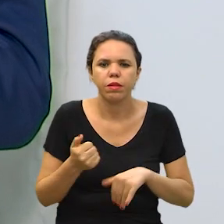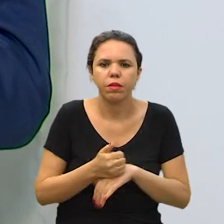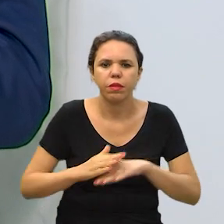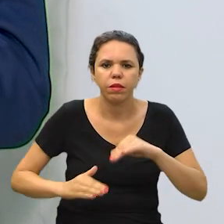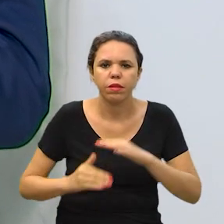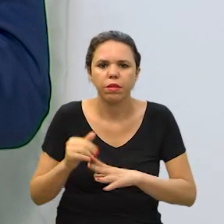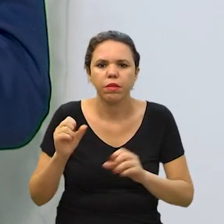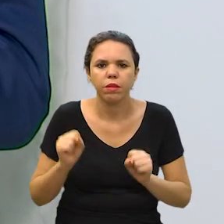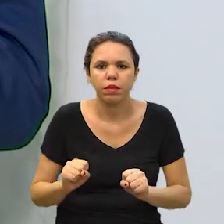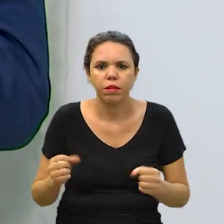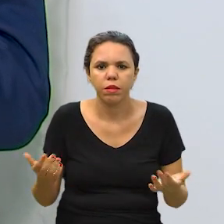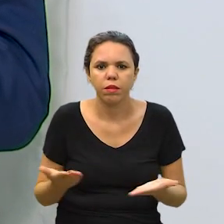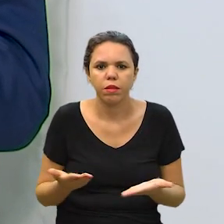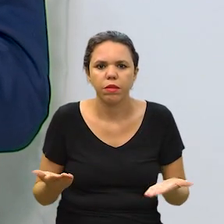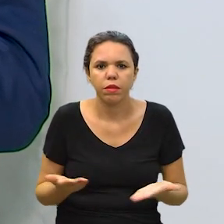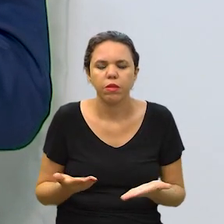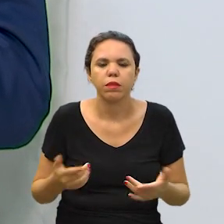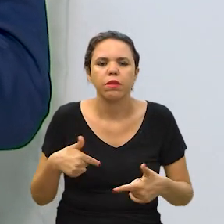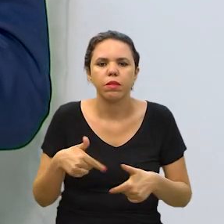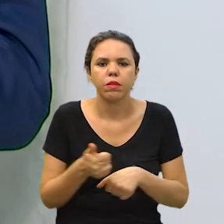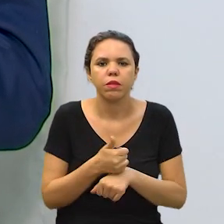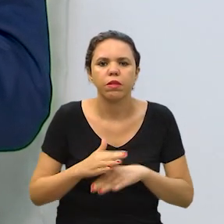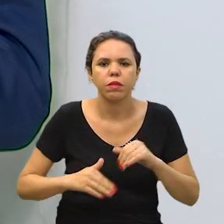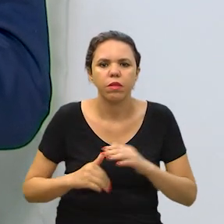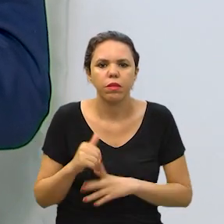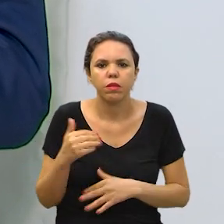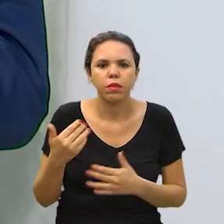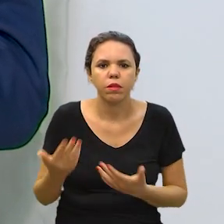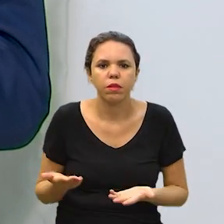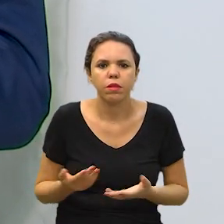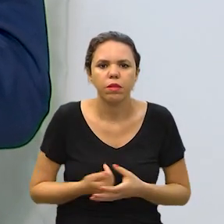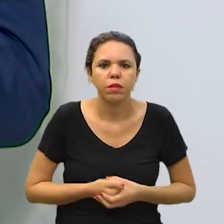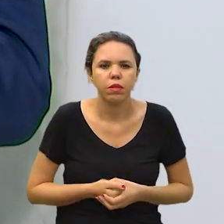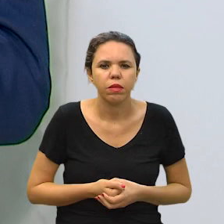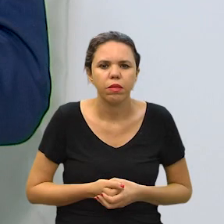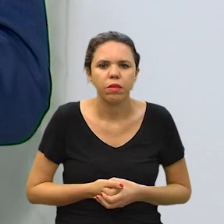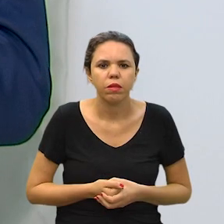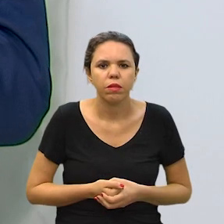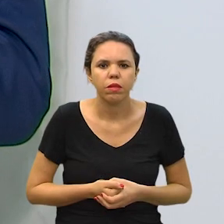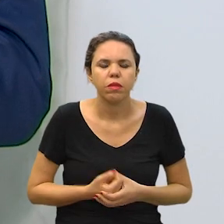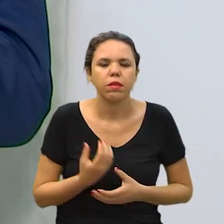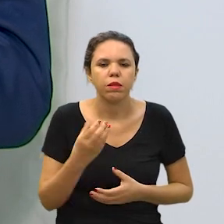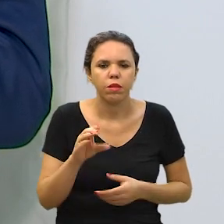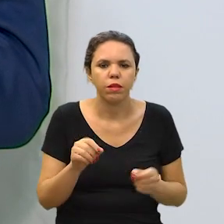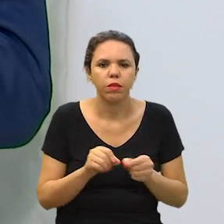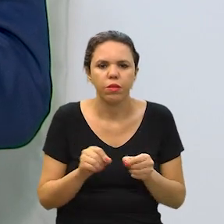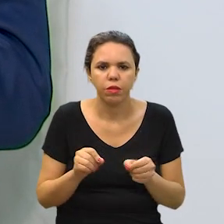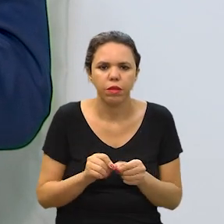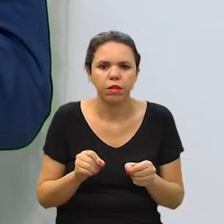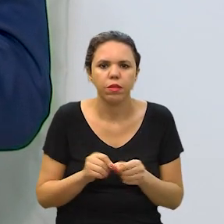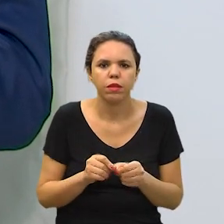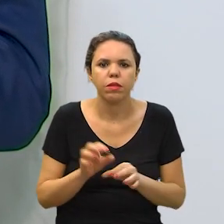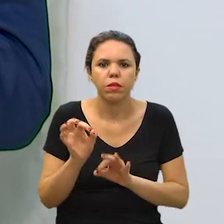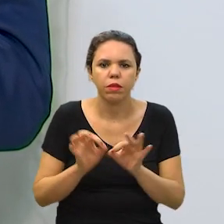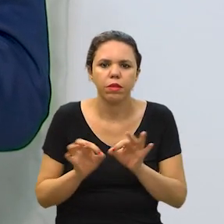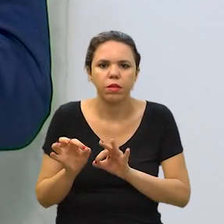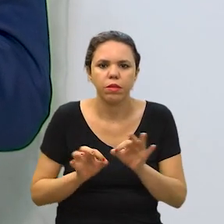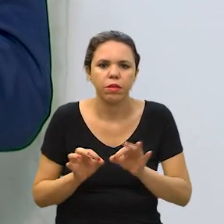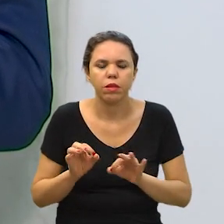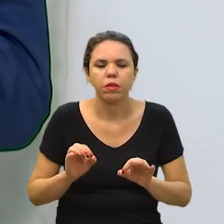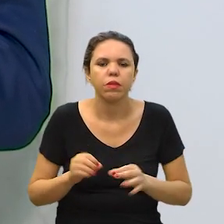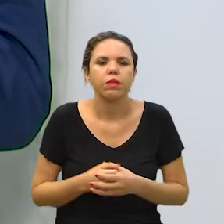dizer que esses profissionais podem agora exercer a profissão. E, mesmo assim, frisou que tem que ser